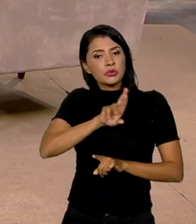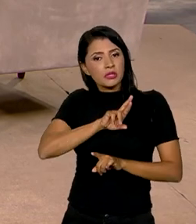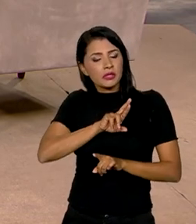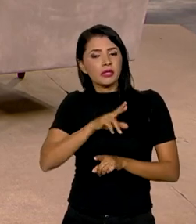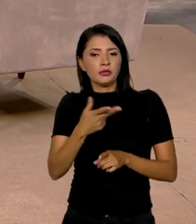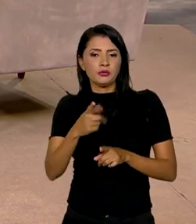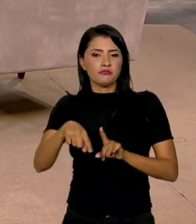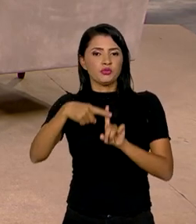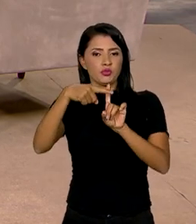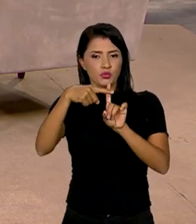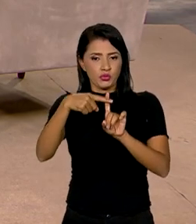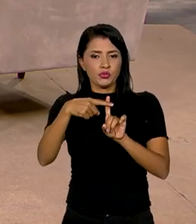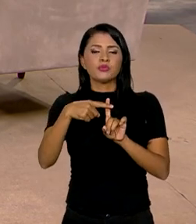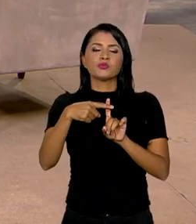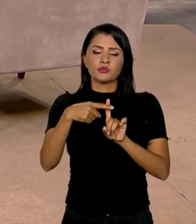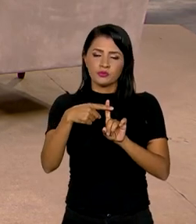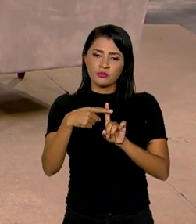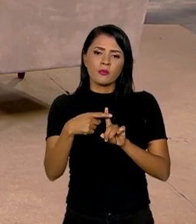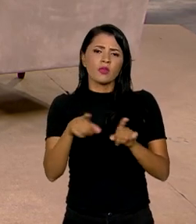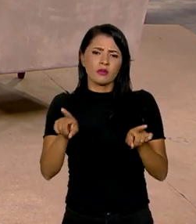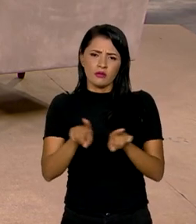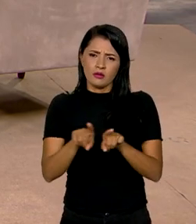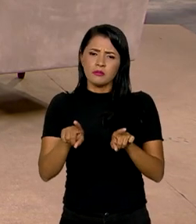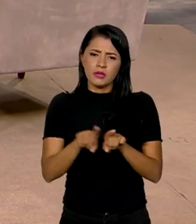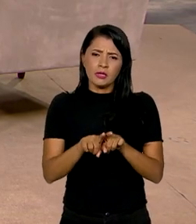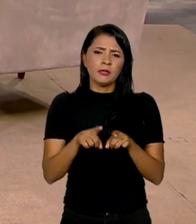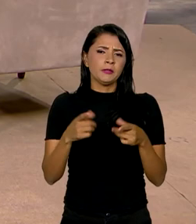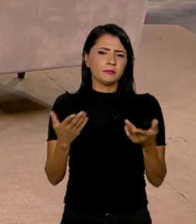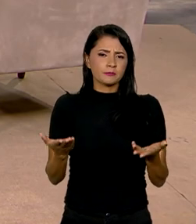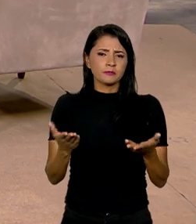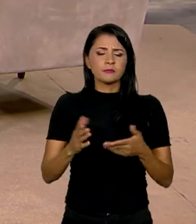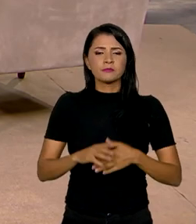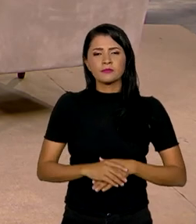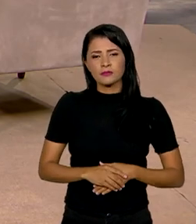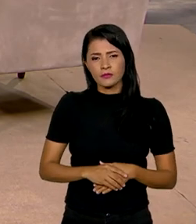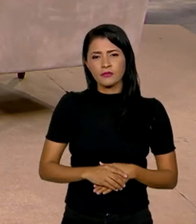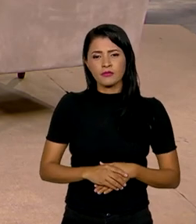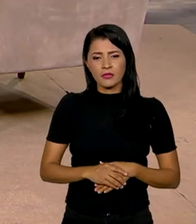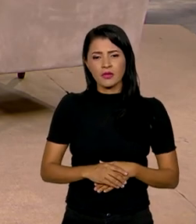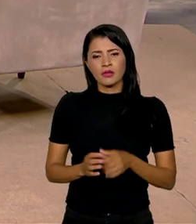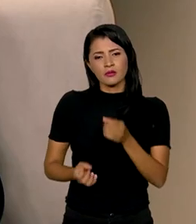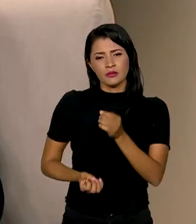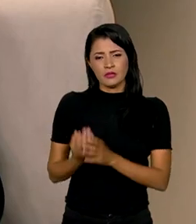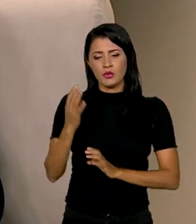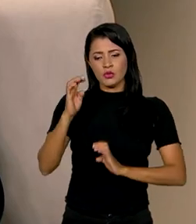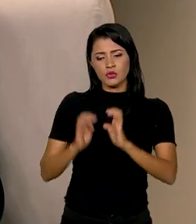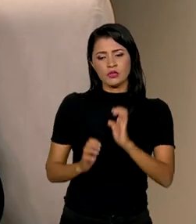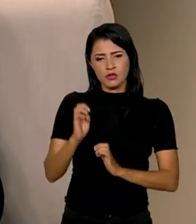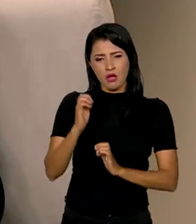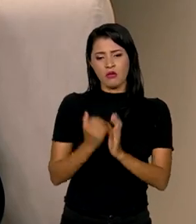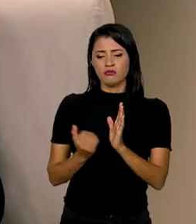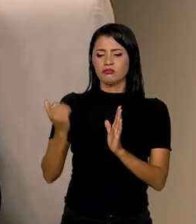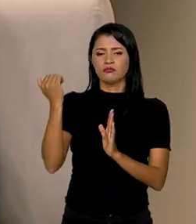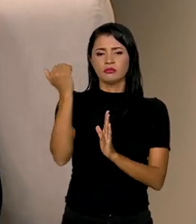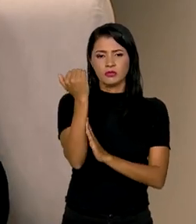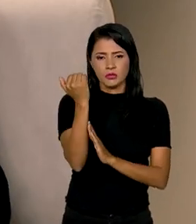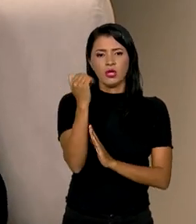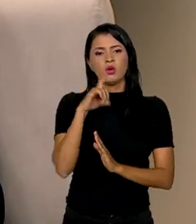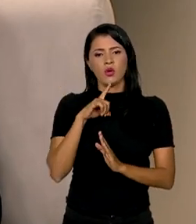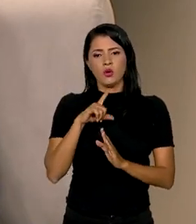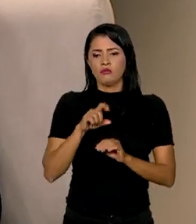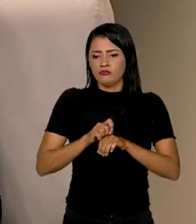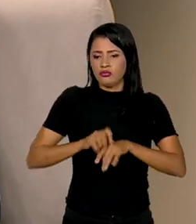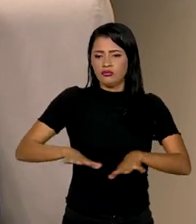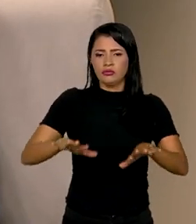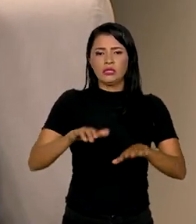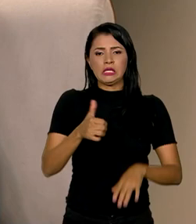positivo. E também, a produção industrial teve crescimento disseminado